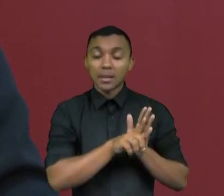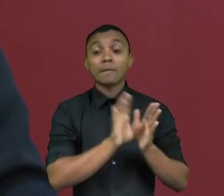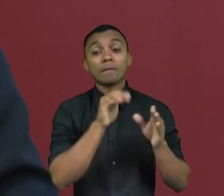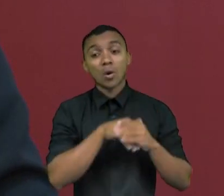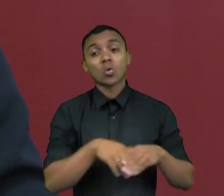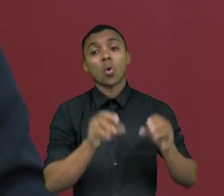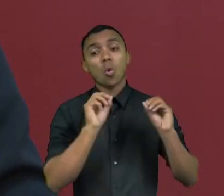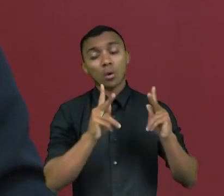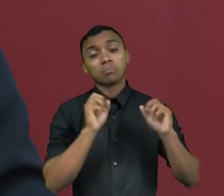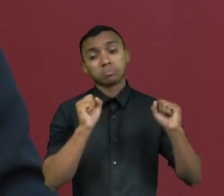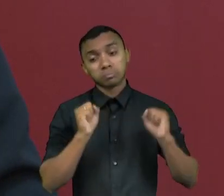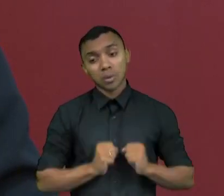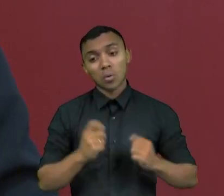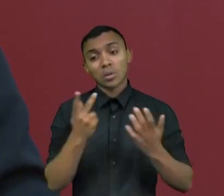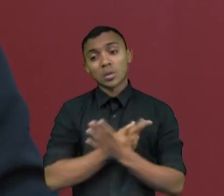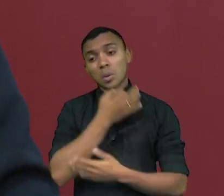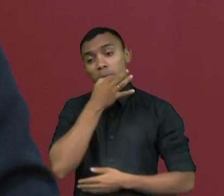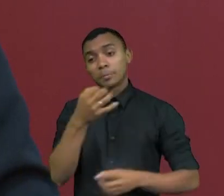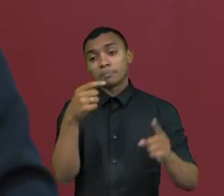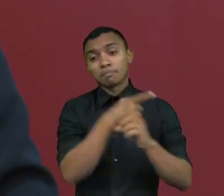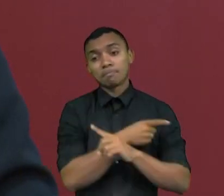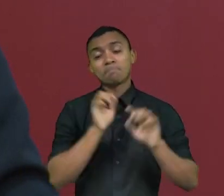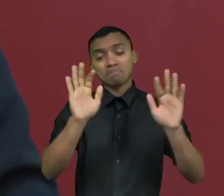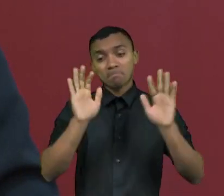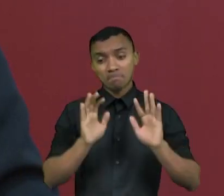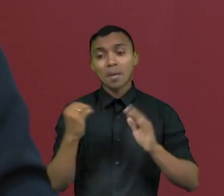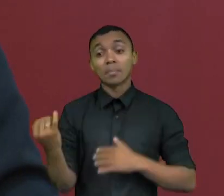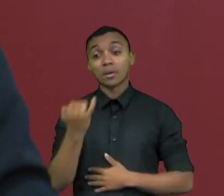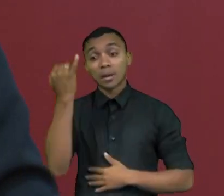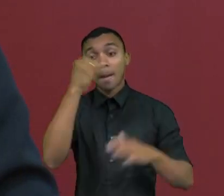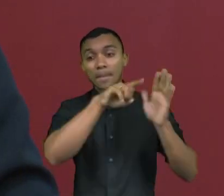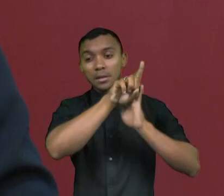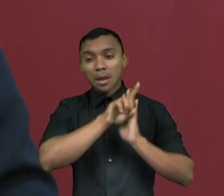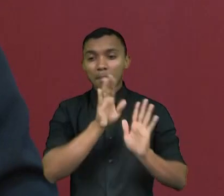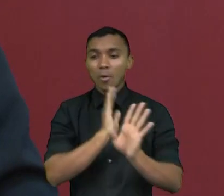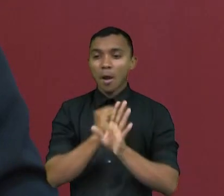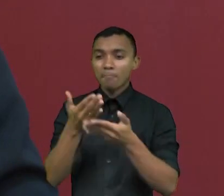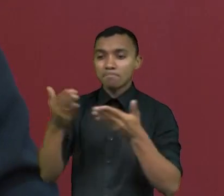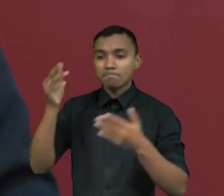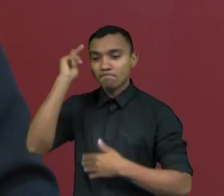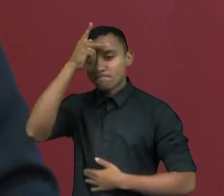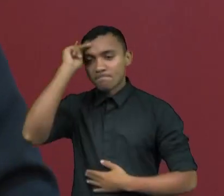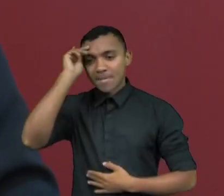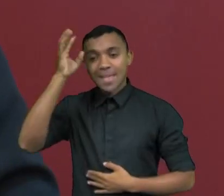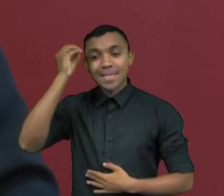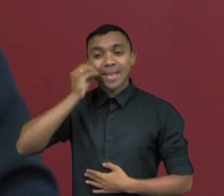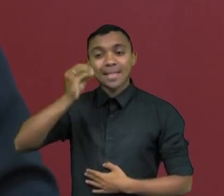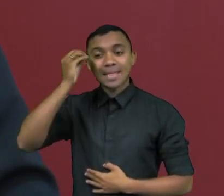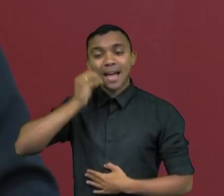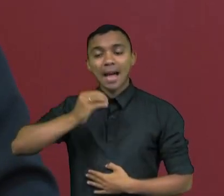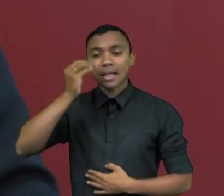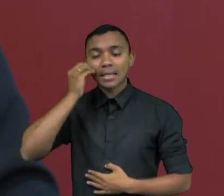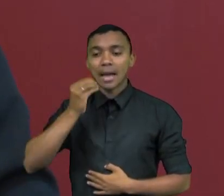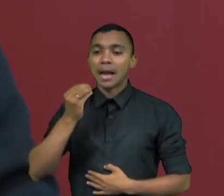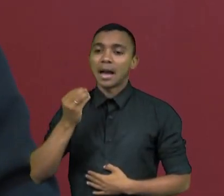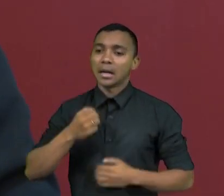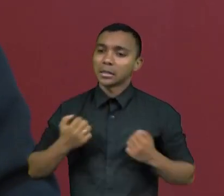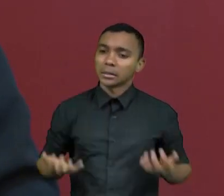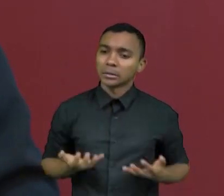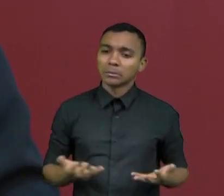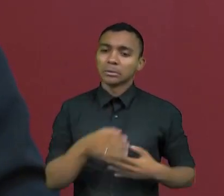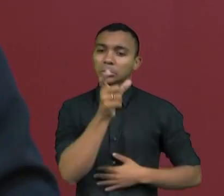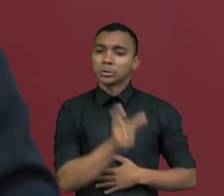pode ser questionado. Mas as pesquisas são importantes para que os candidatos, por exemplo, tentem aferir o ânimo do eleitor,